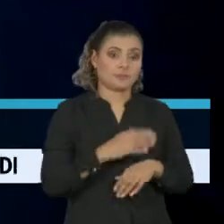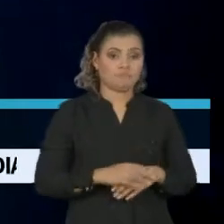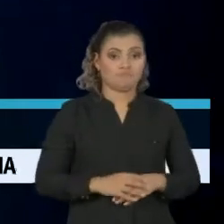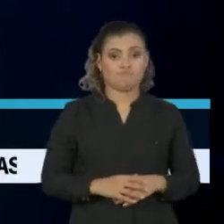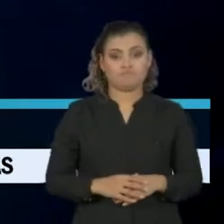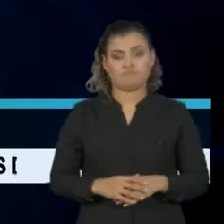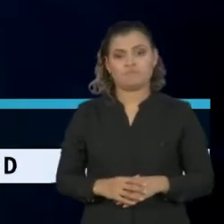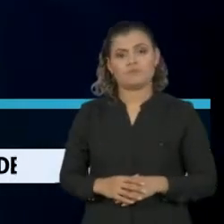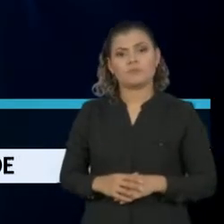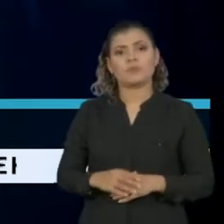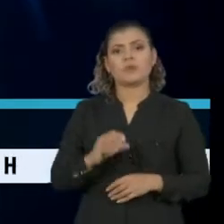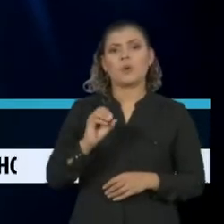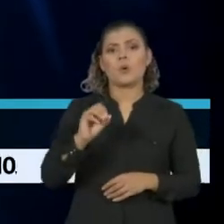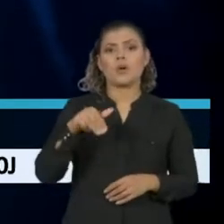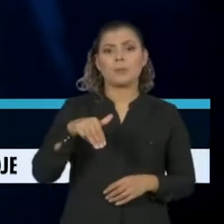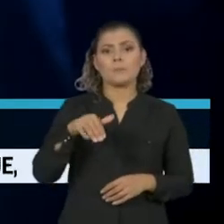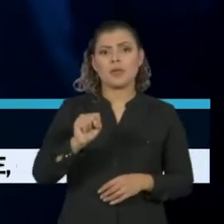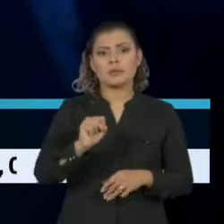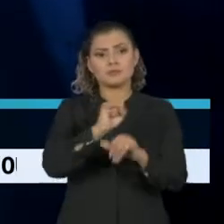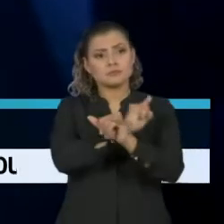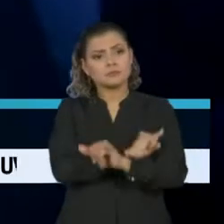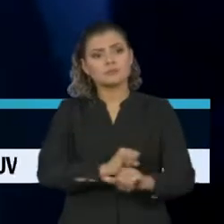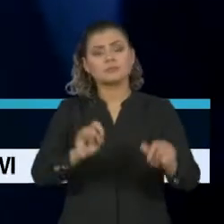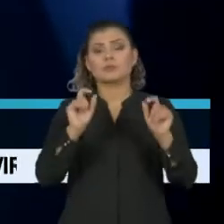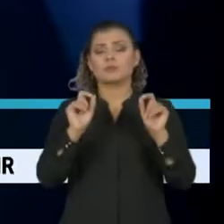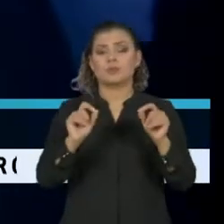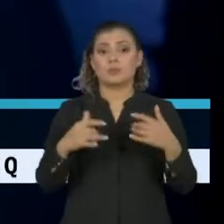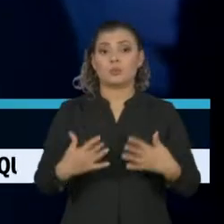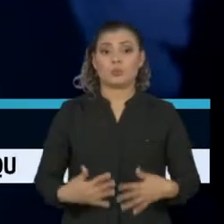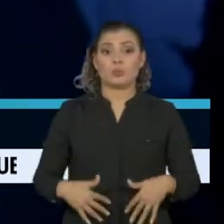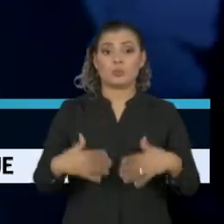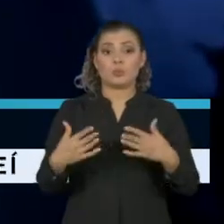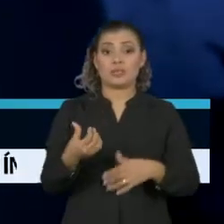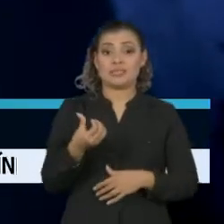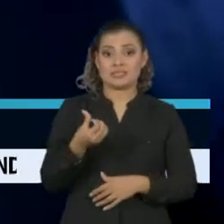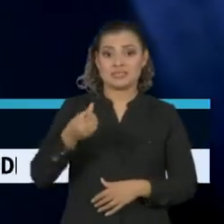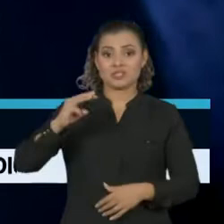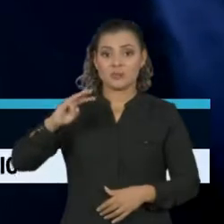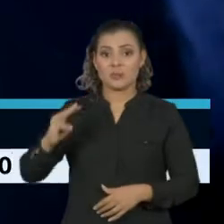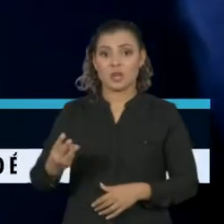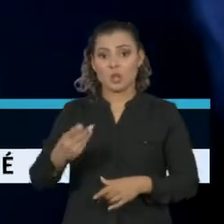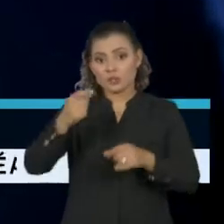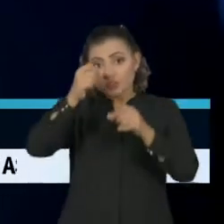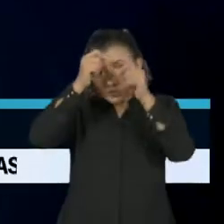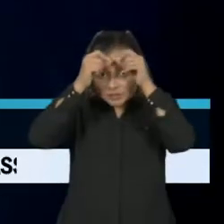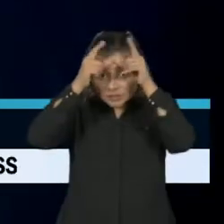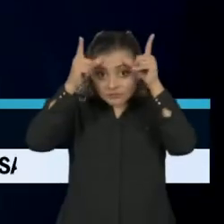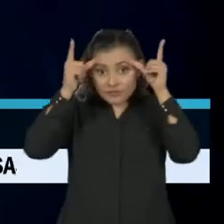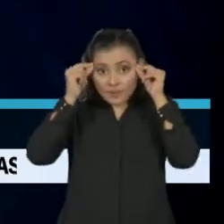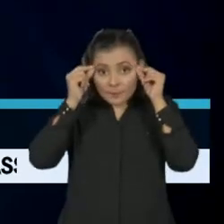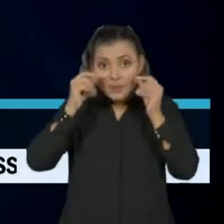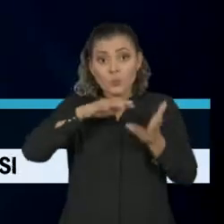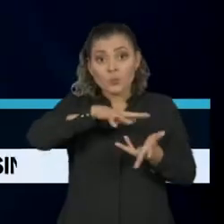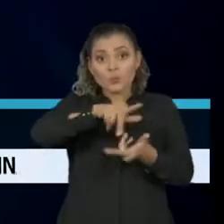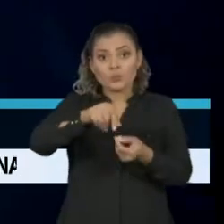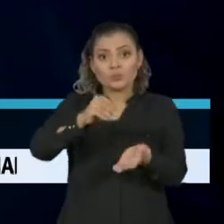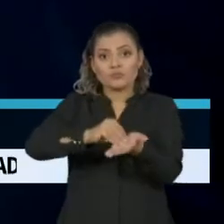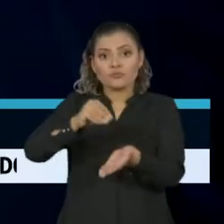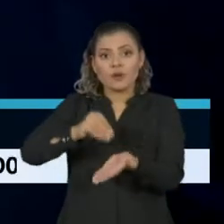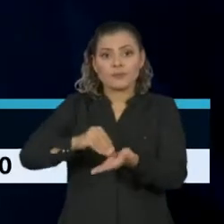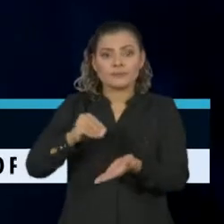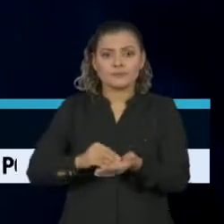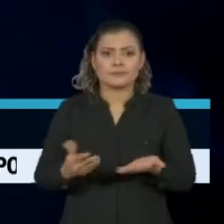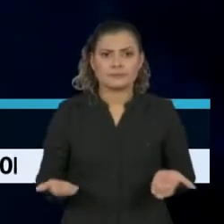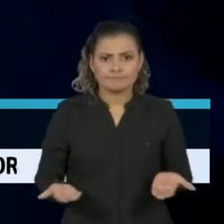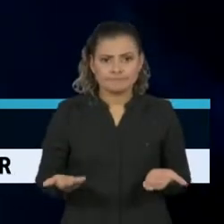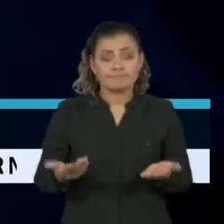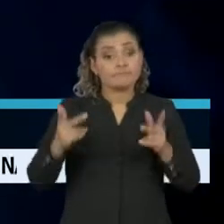Um relatório da Organização Mundial da Saúde apontou um déficit de 6 milhões de enfermeiros no planeta. O Brasil, apesar de ter número